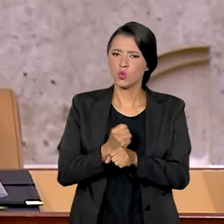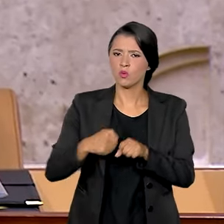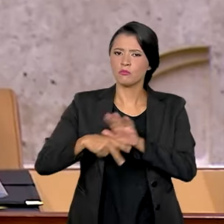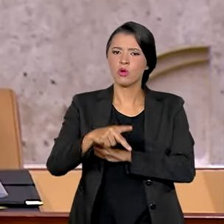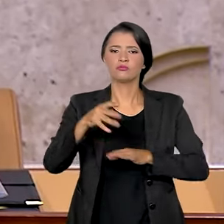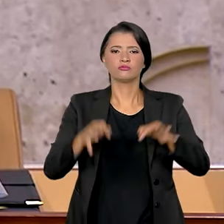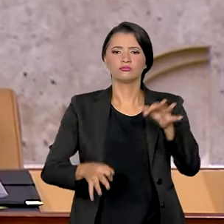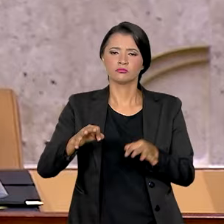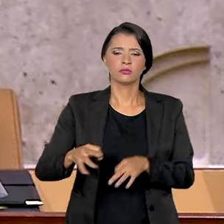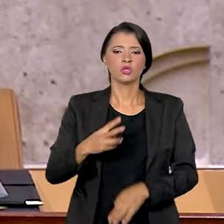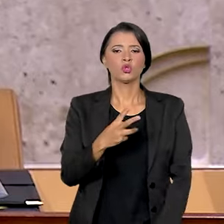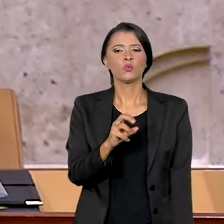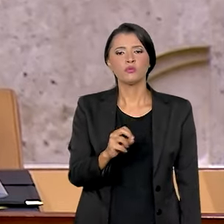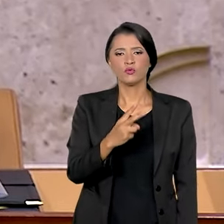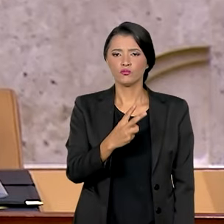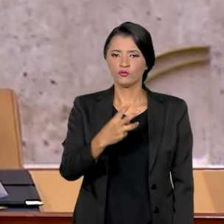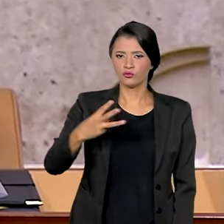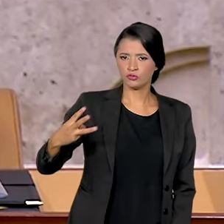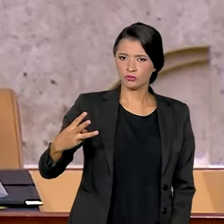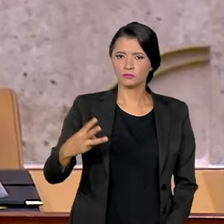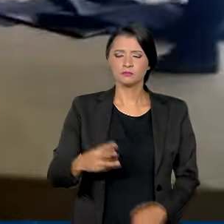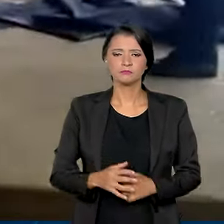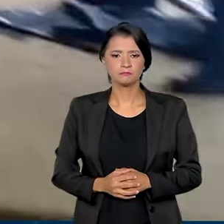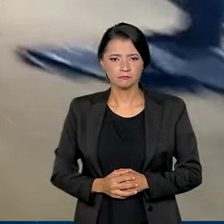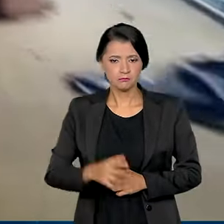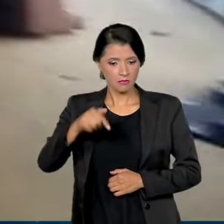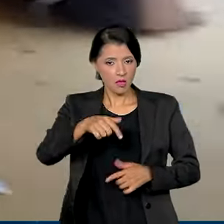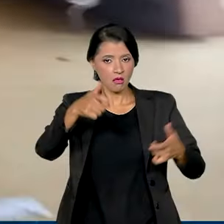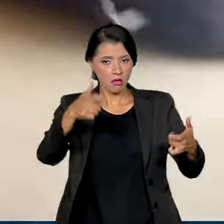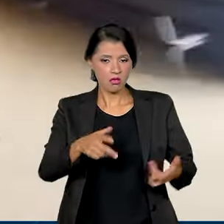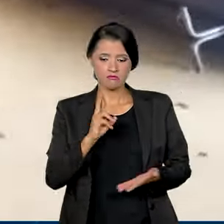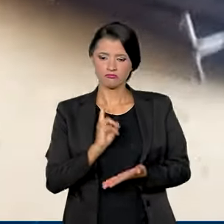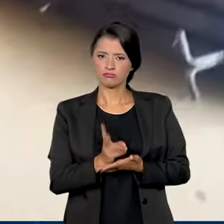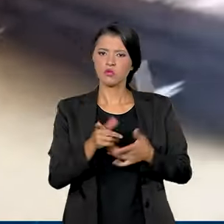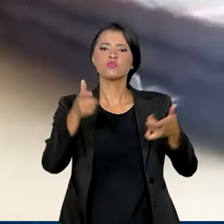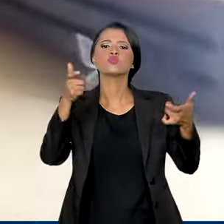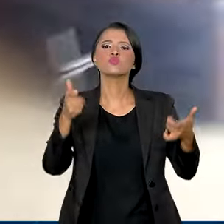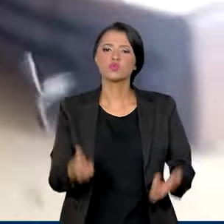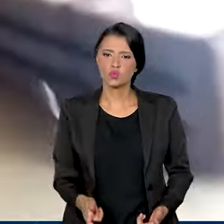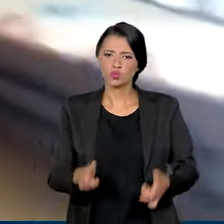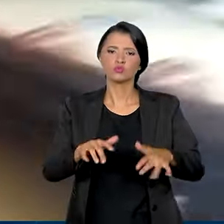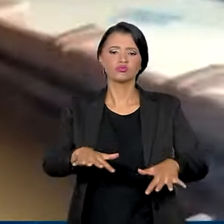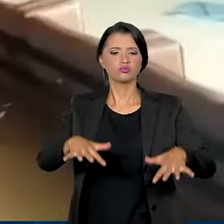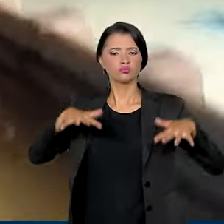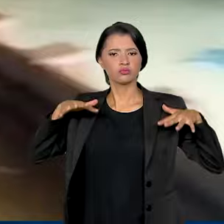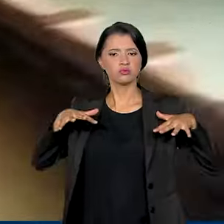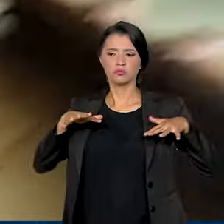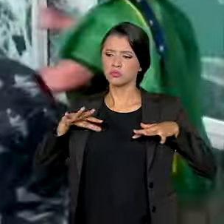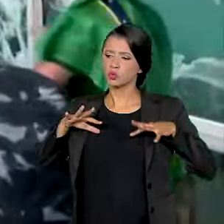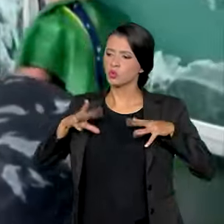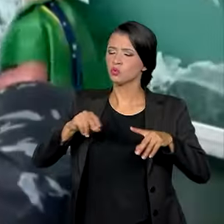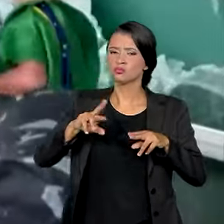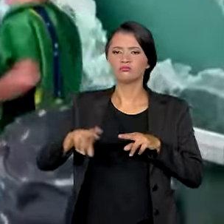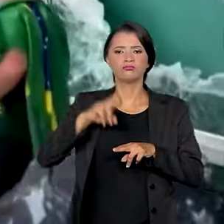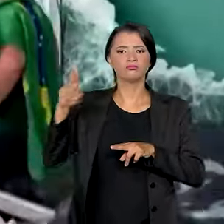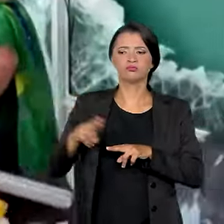judiciário de 2023, neste mesmo plenário, totalmente